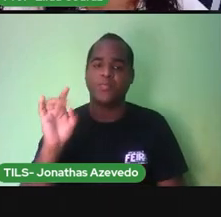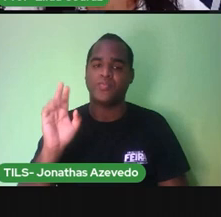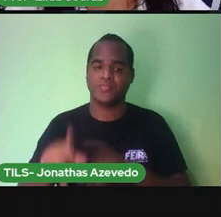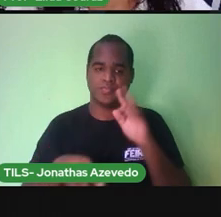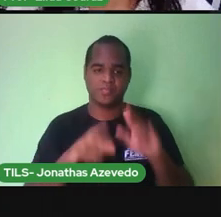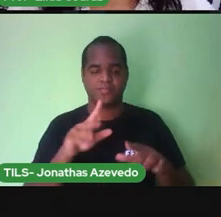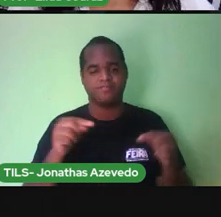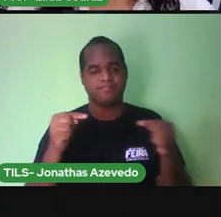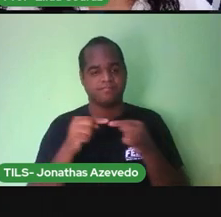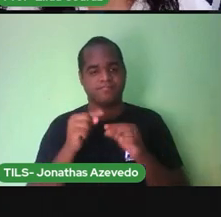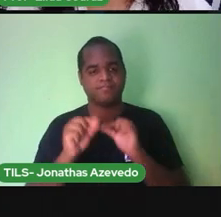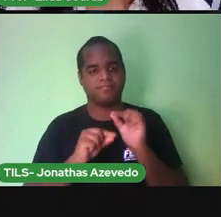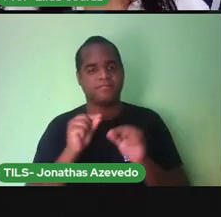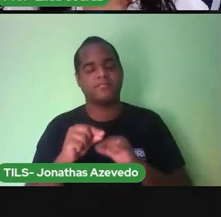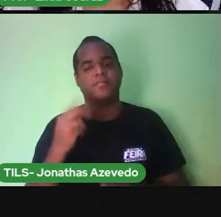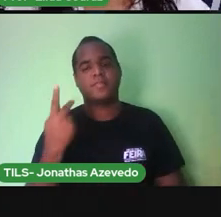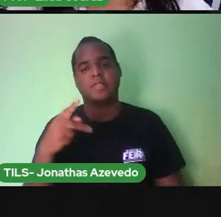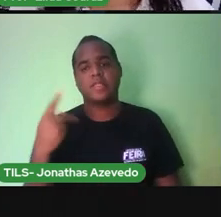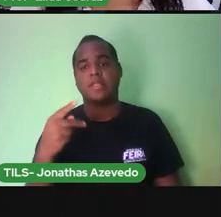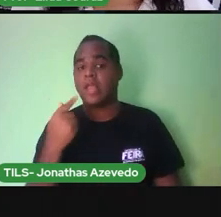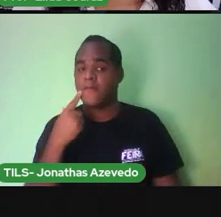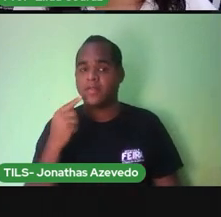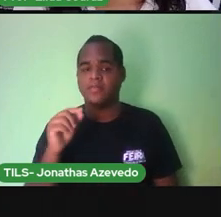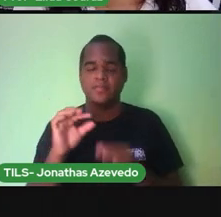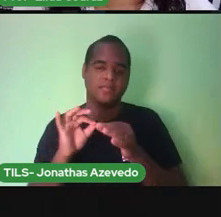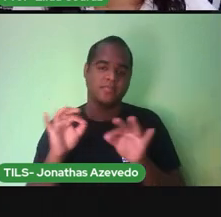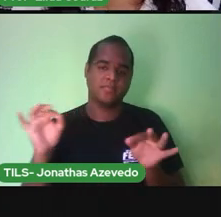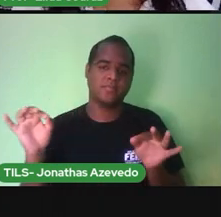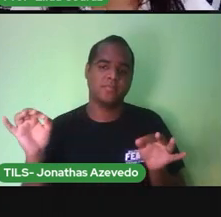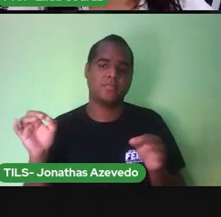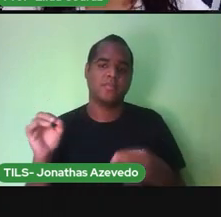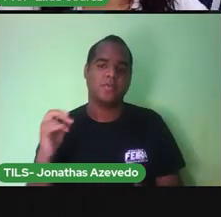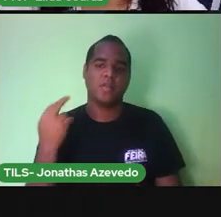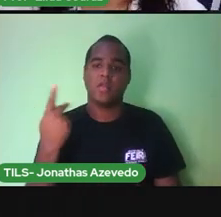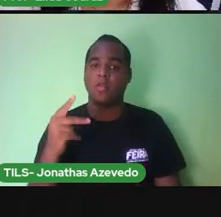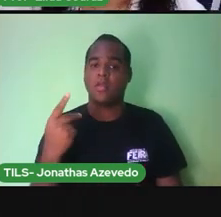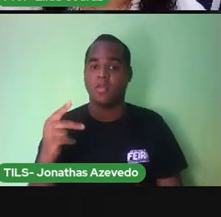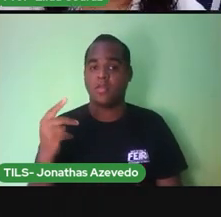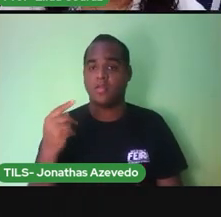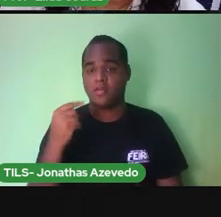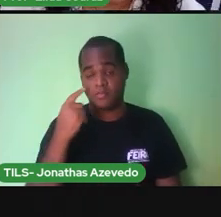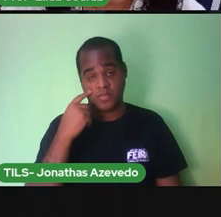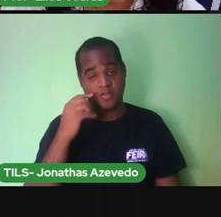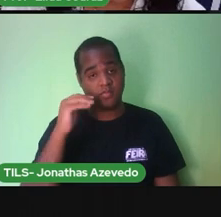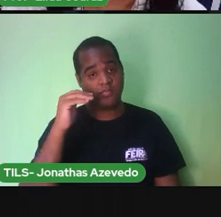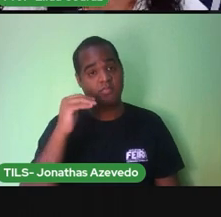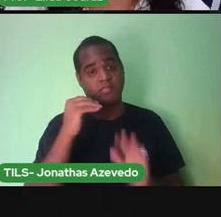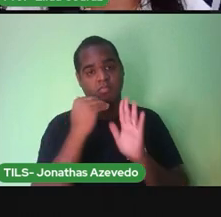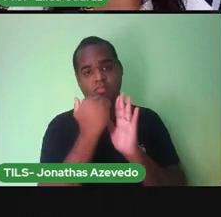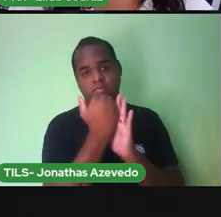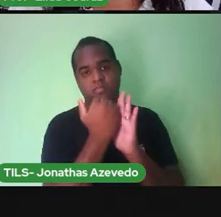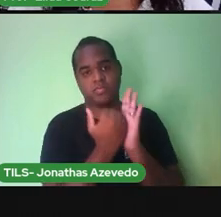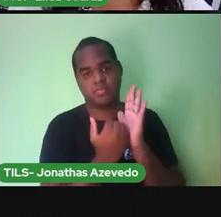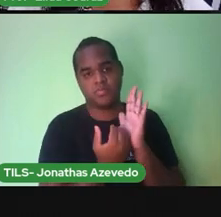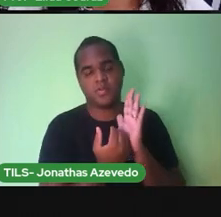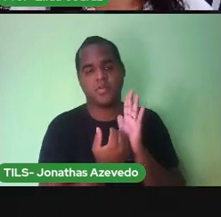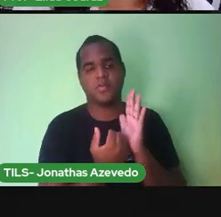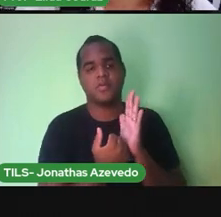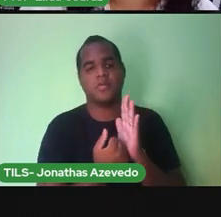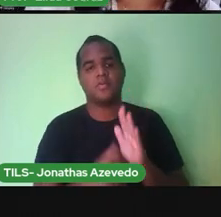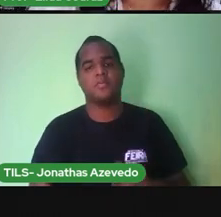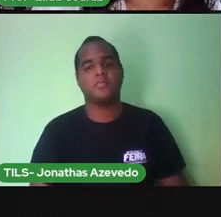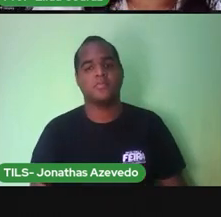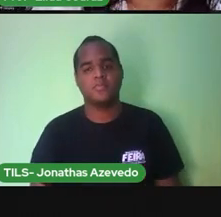Terceiro Coloque as medidas Que acabou de registrar Acima Em ordem crescente Ou seja